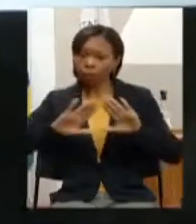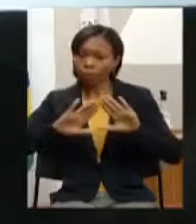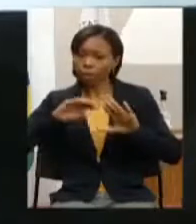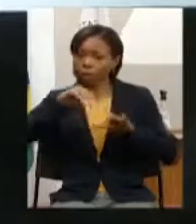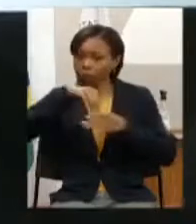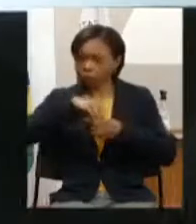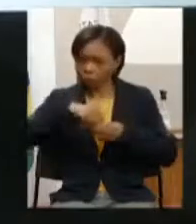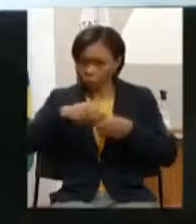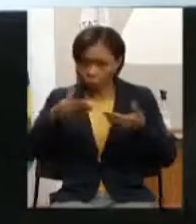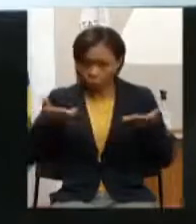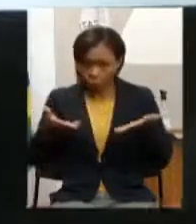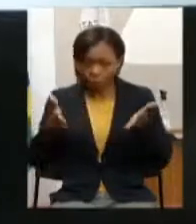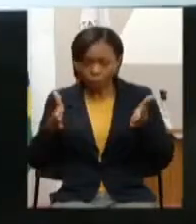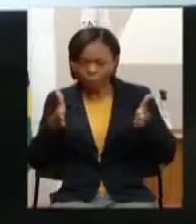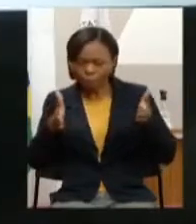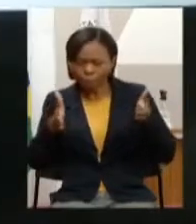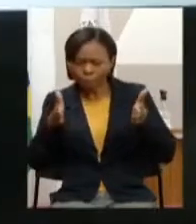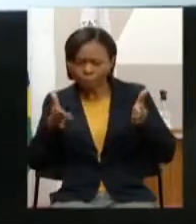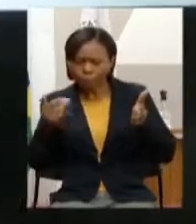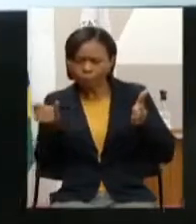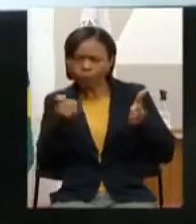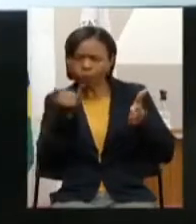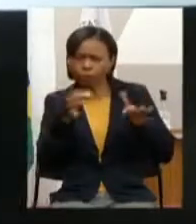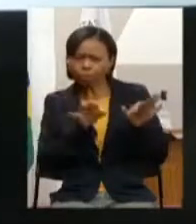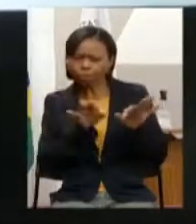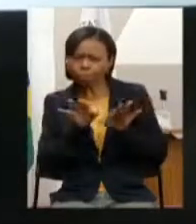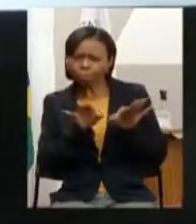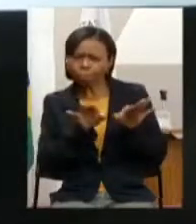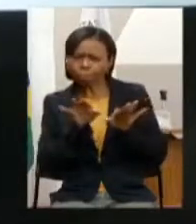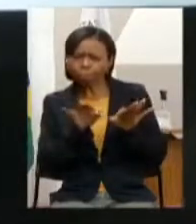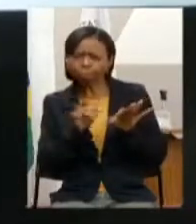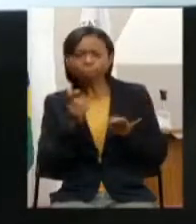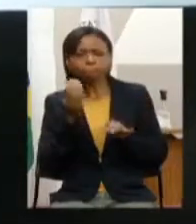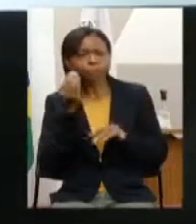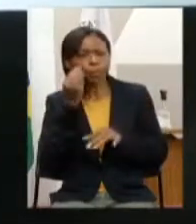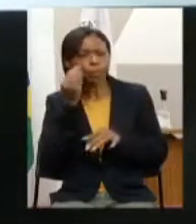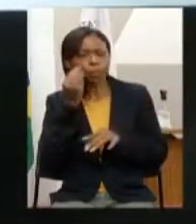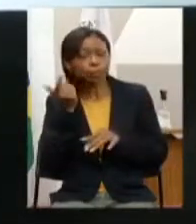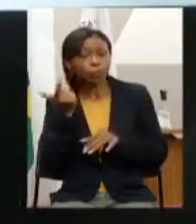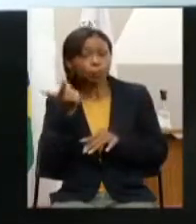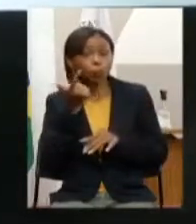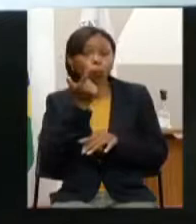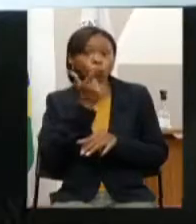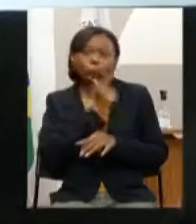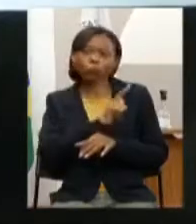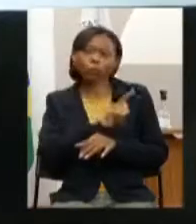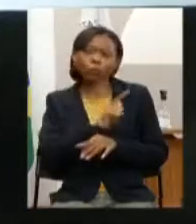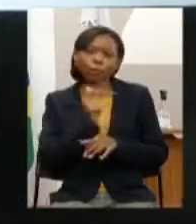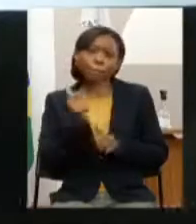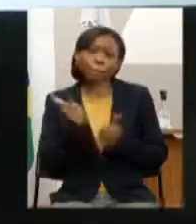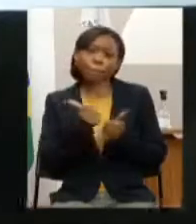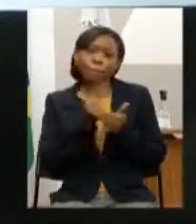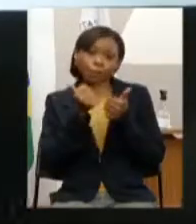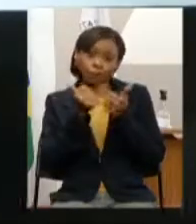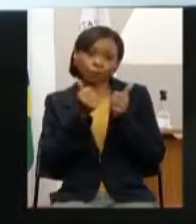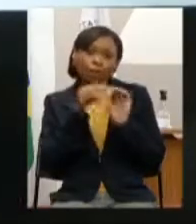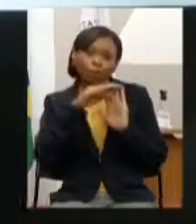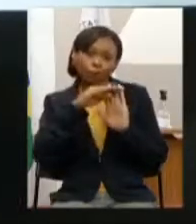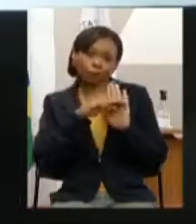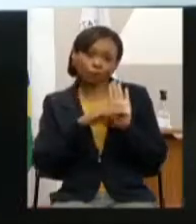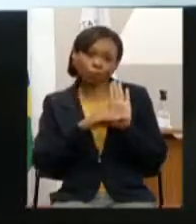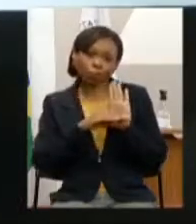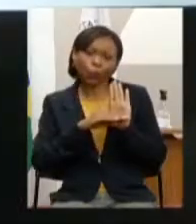para esse aprimoramento do plano para a gente conseguir dar uma cara melhor para ele o